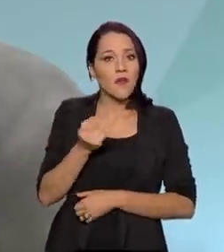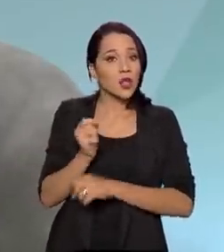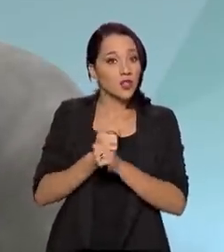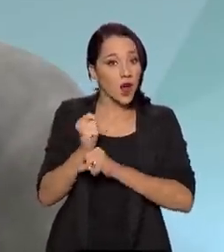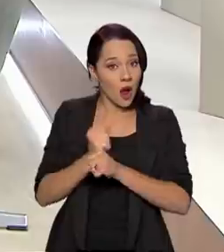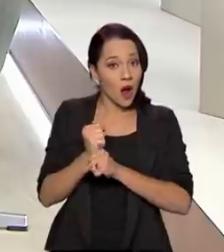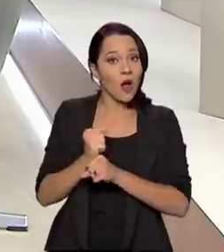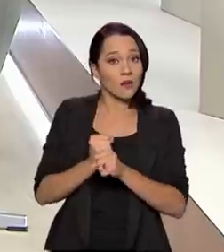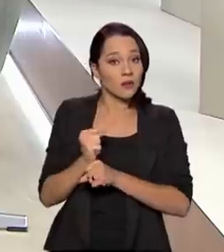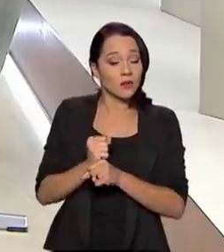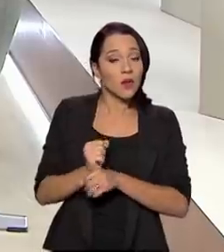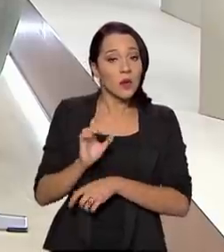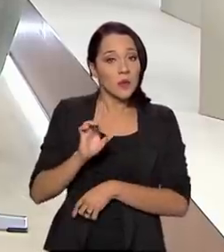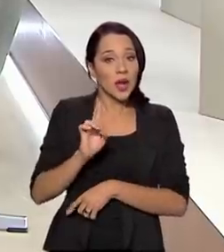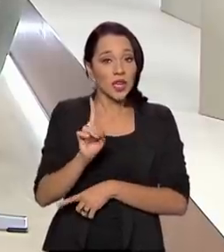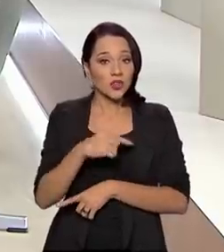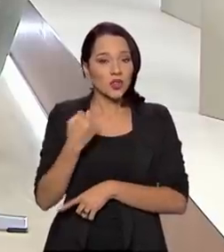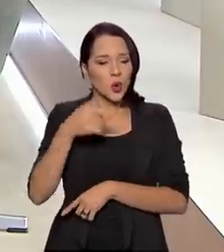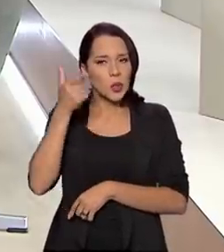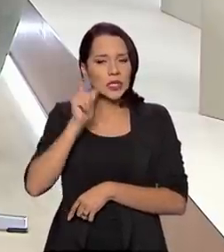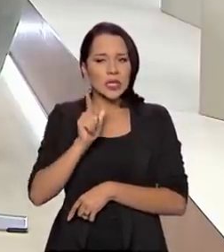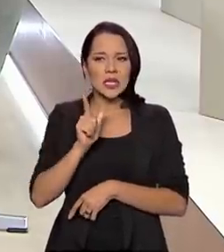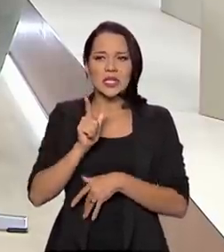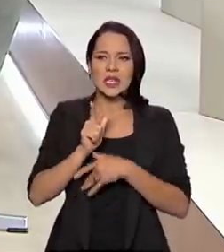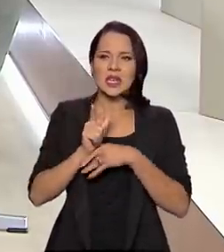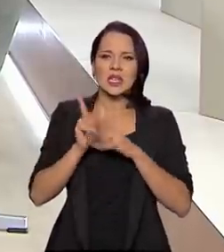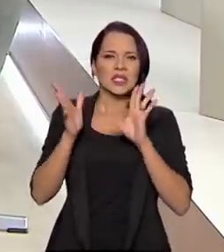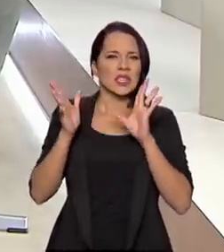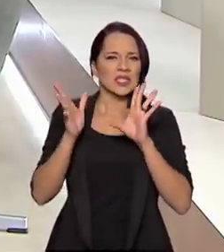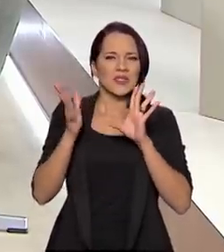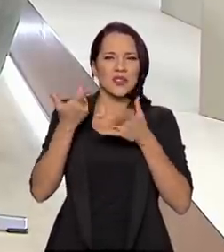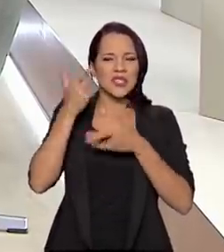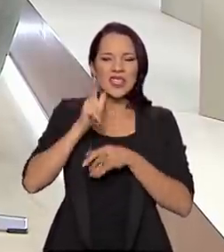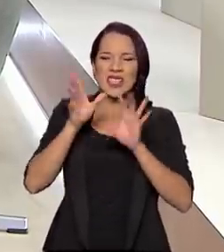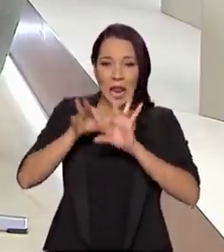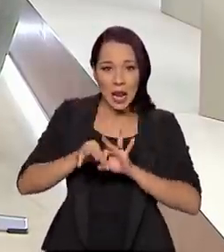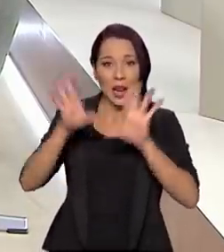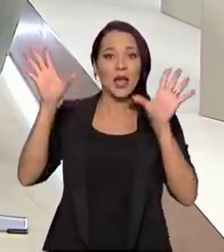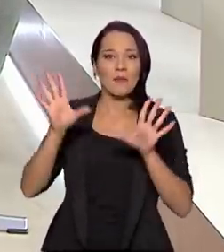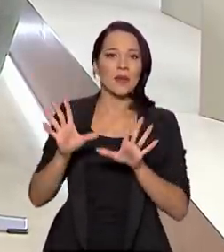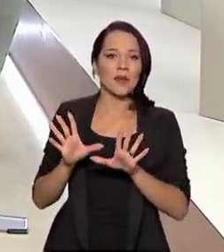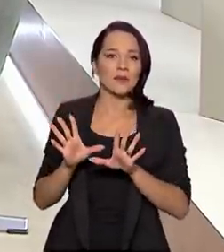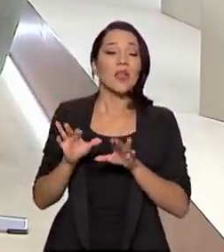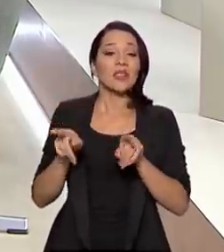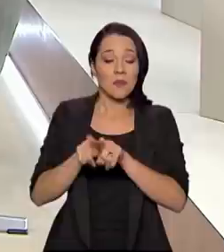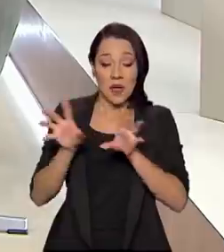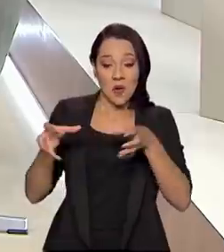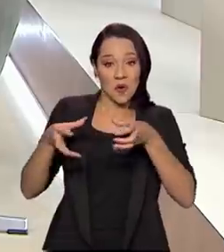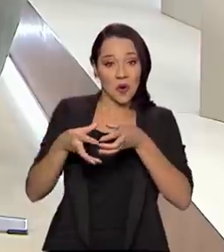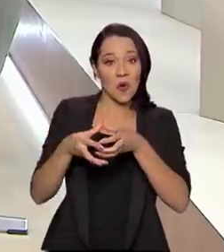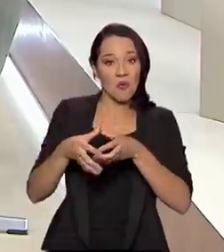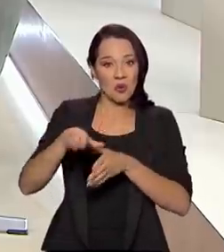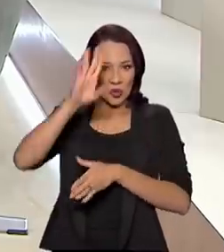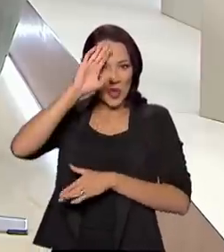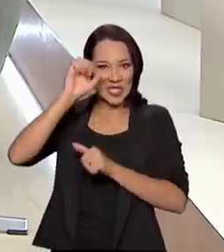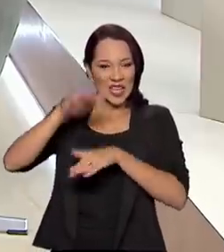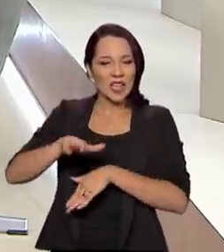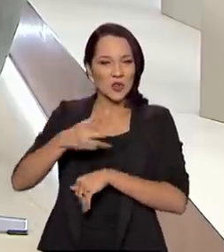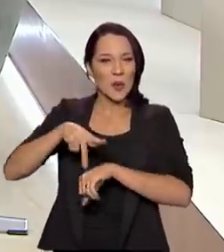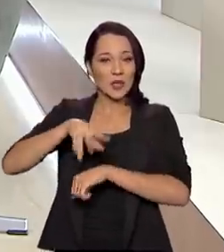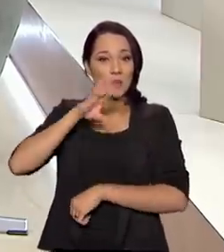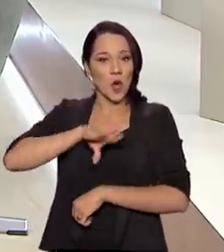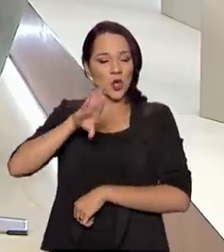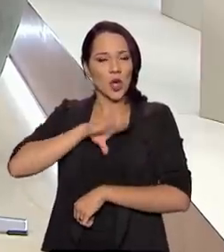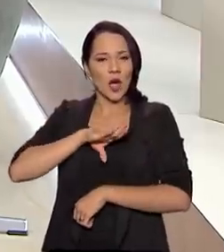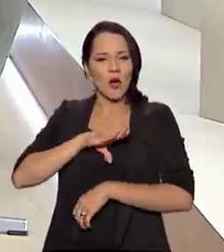20 anos para que nós conseguíssemos nos livrar das ameaças a essa independência. Inclusive tropas do Exército Português que